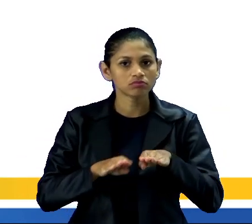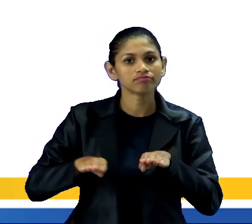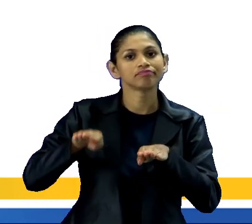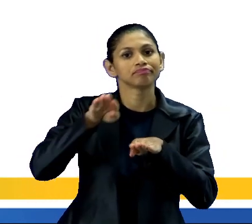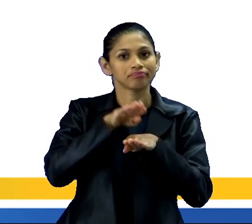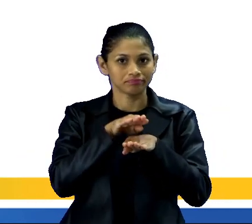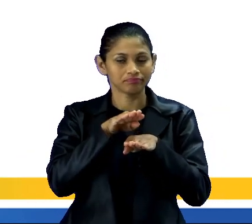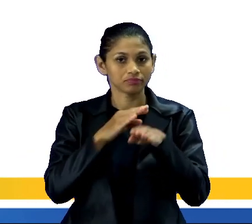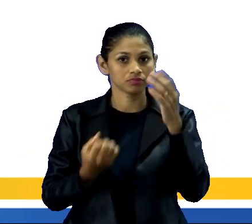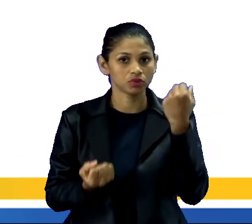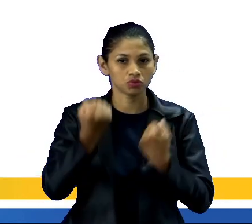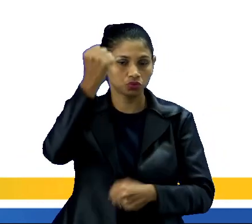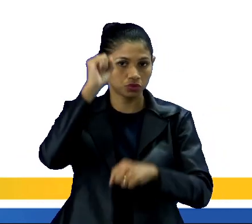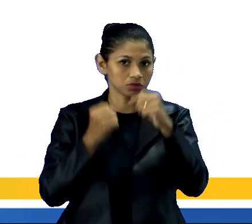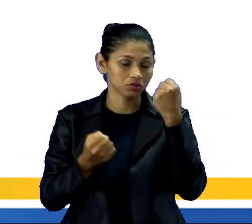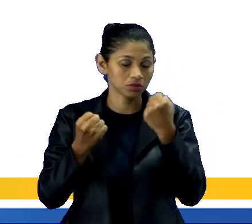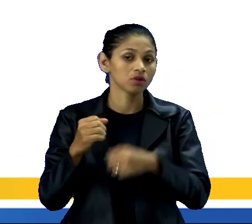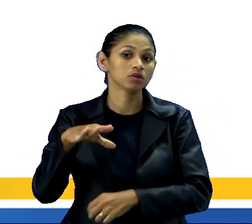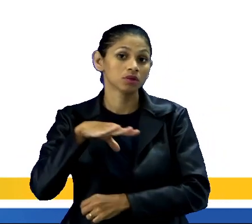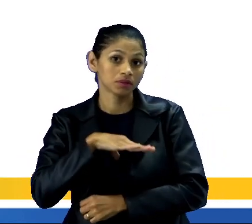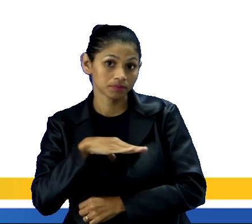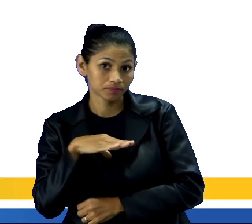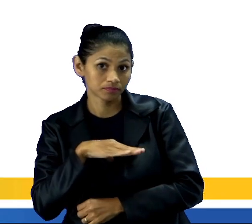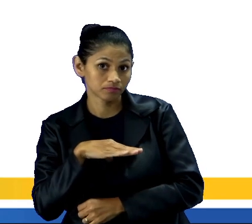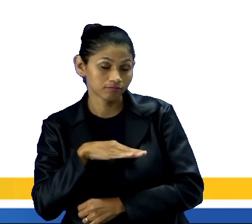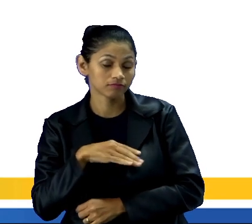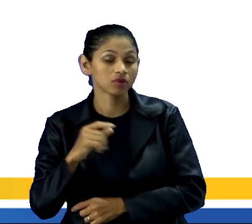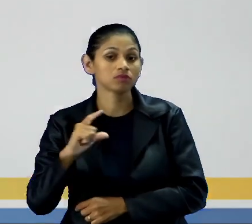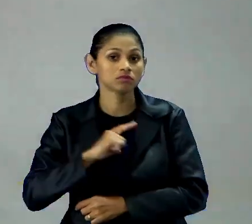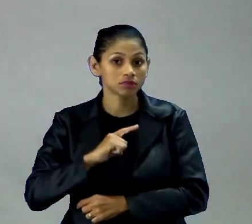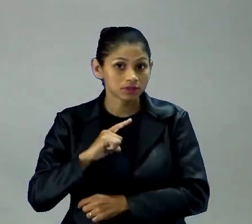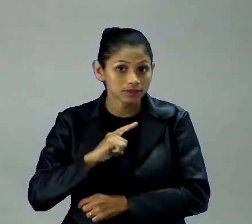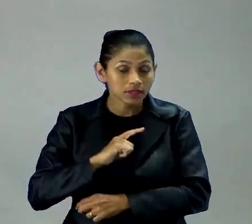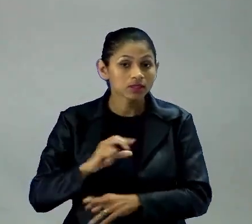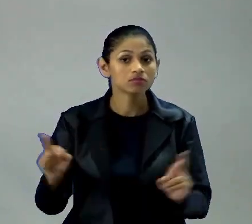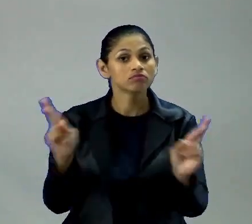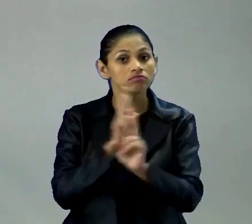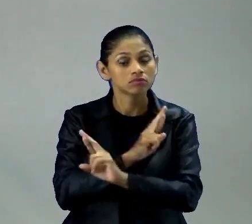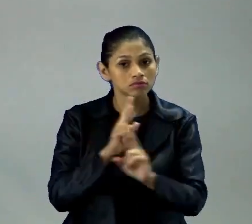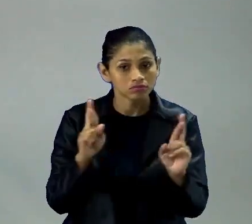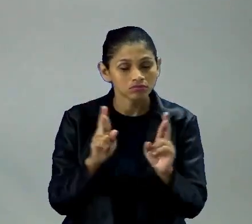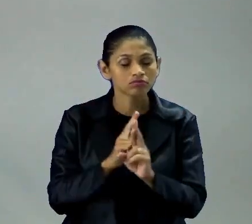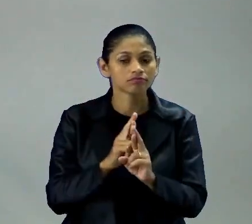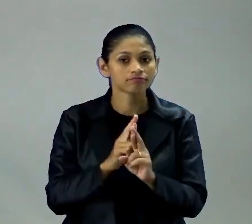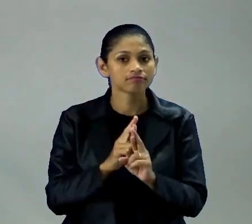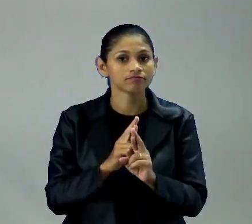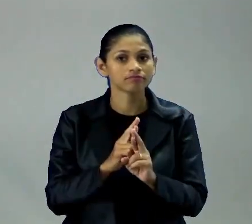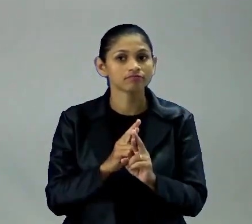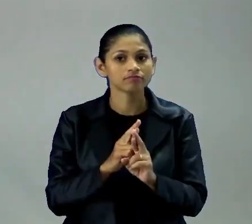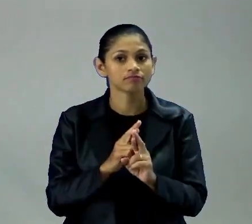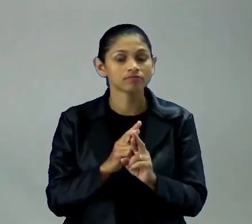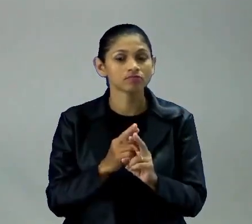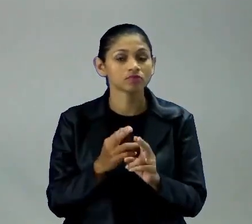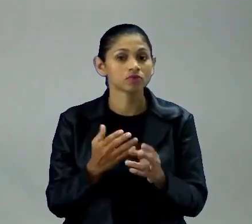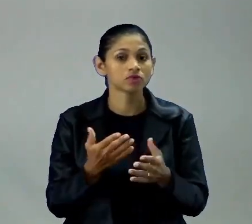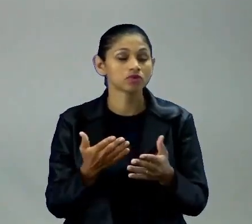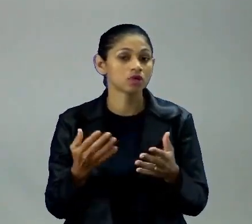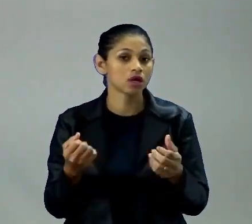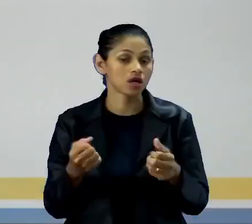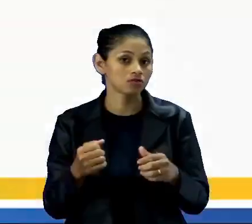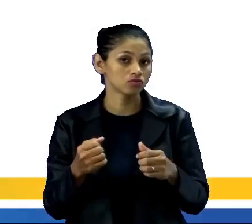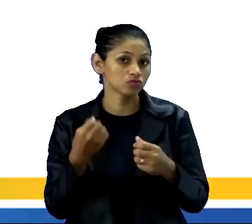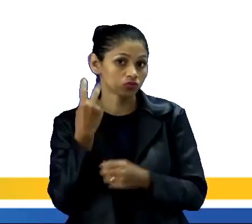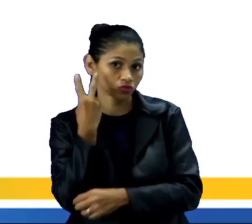Tanto a industrialização quanto a urbanização, elas têm relação, né? Uma com a outra e ambas se fortalecem.